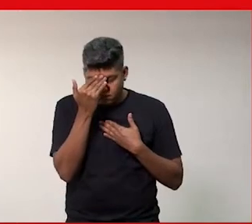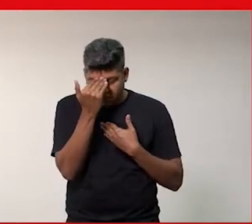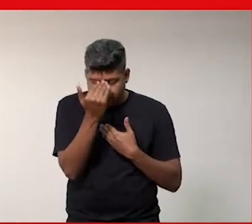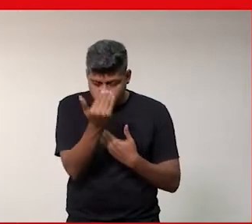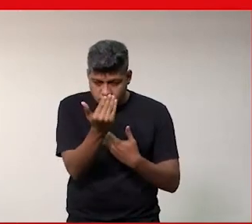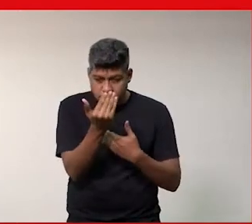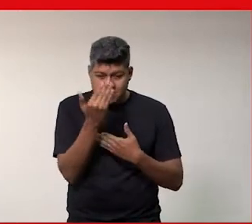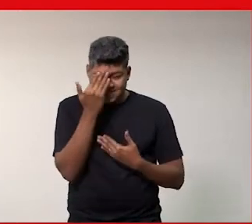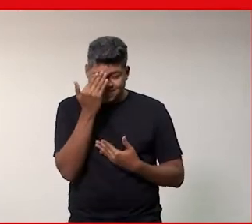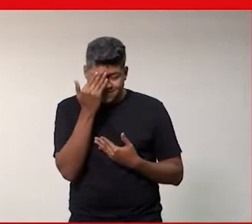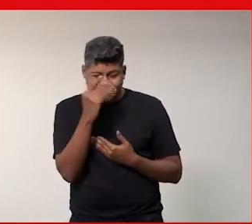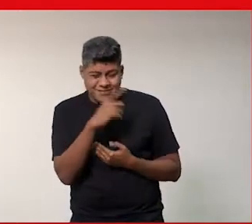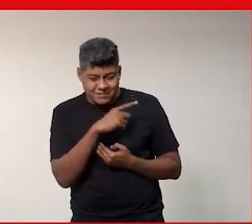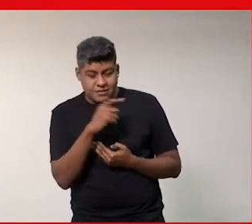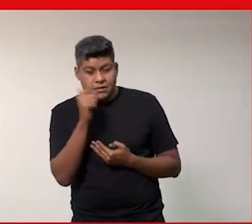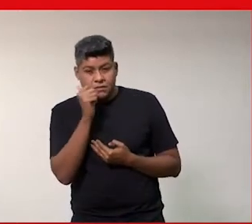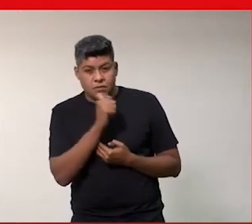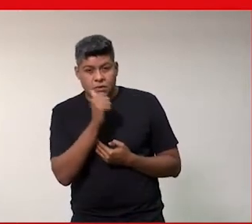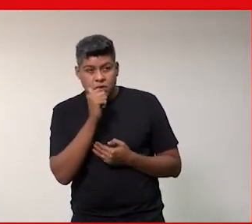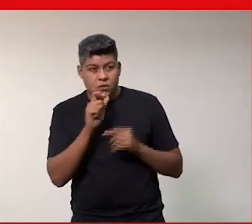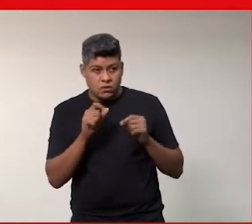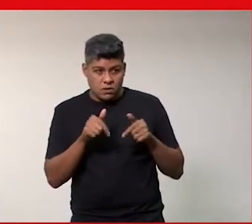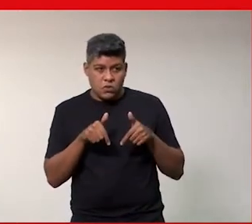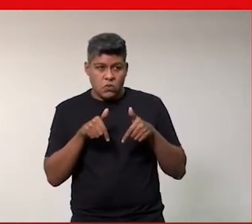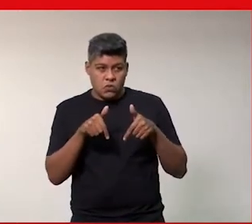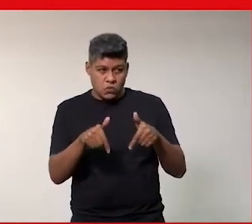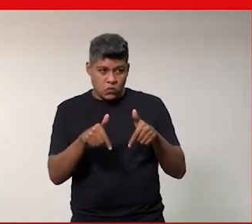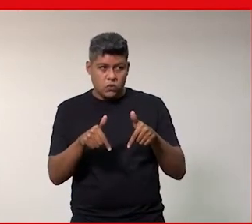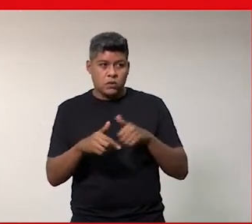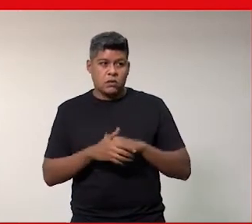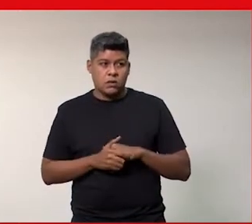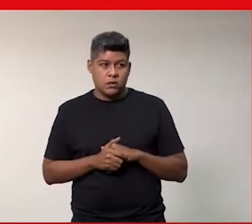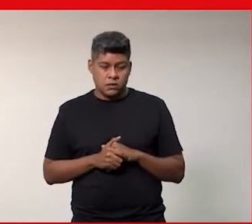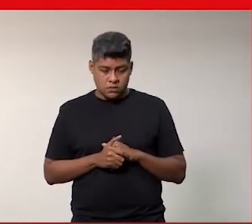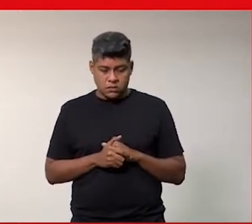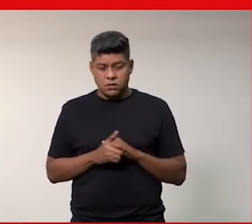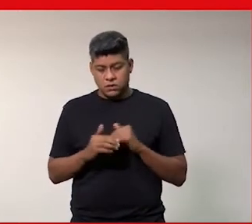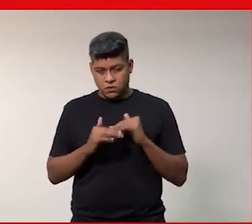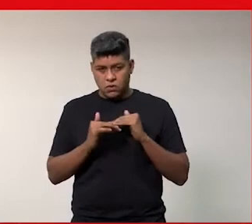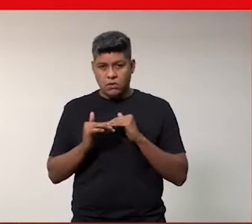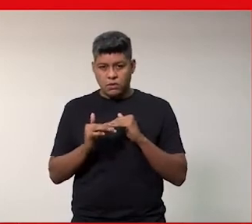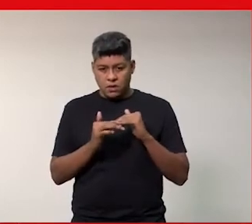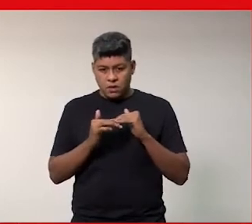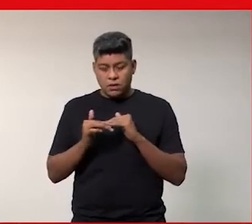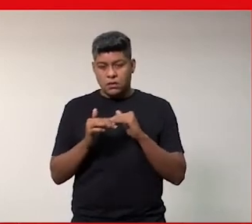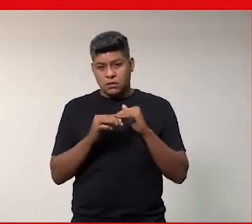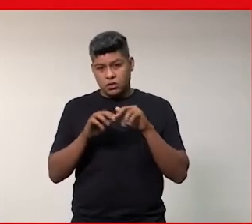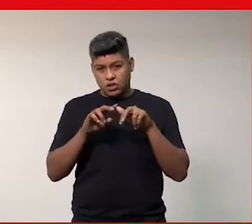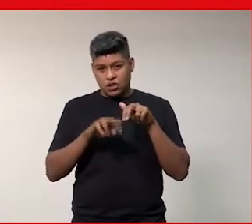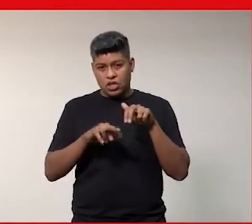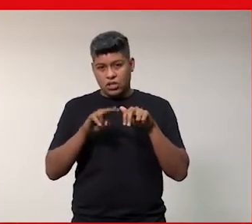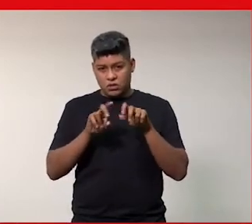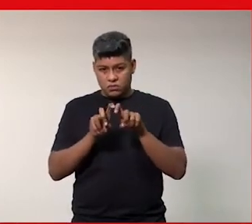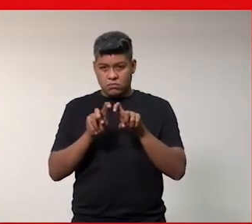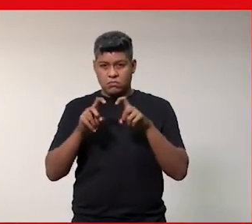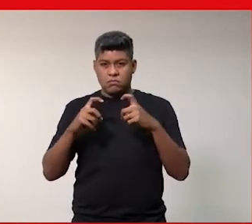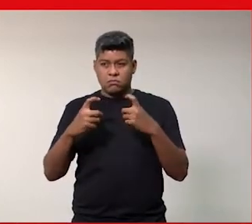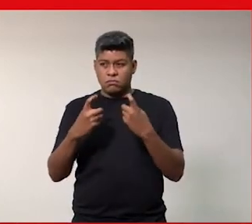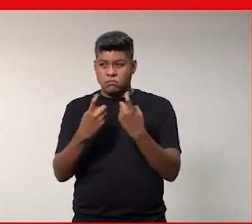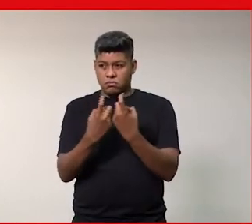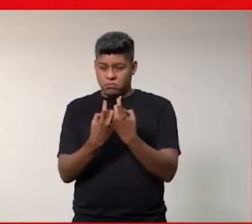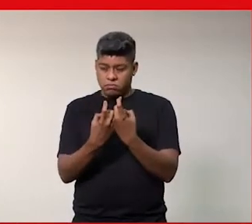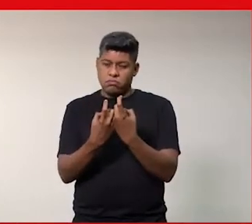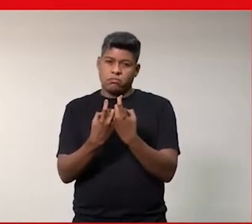que tem né mulheres que lutam por igualdade de gênero como a gente né